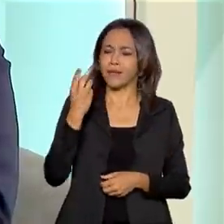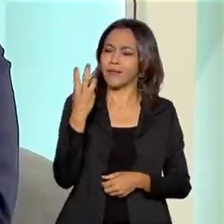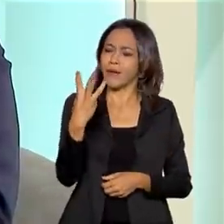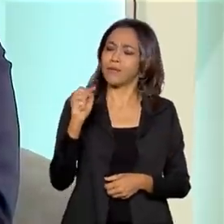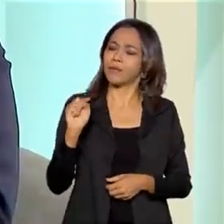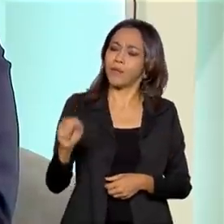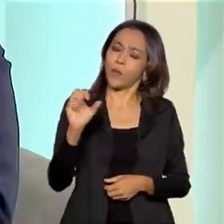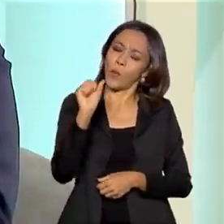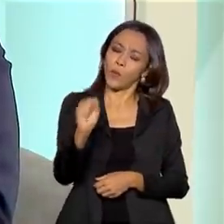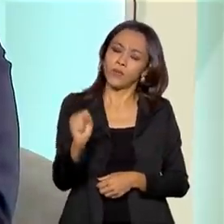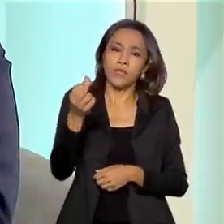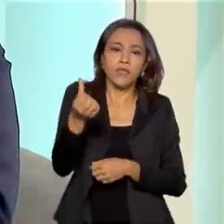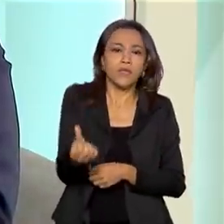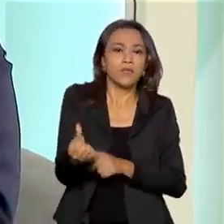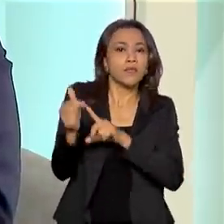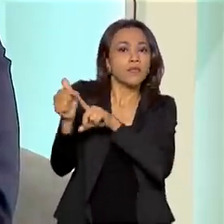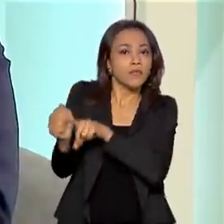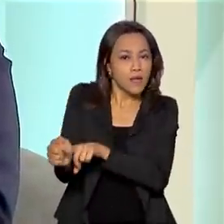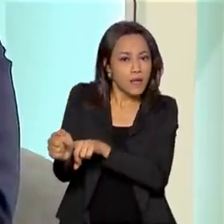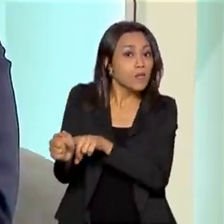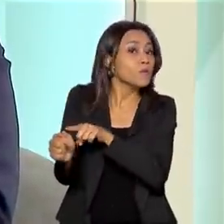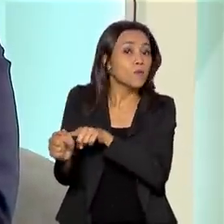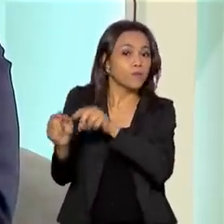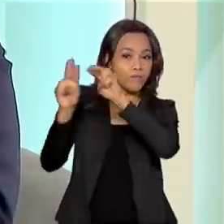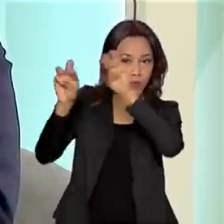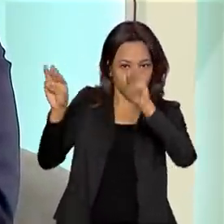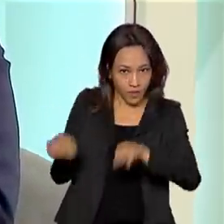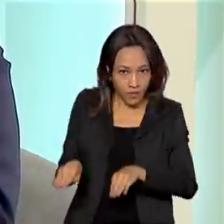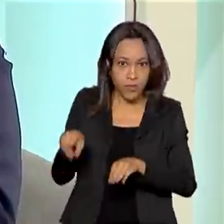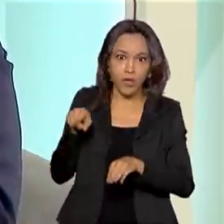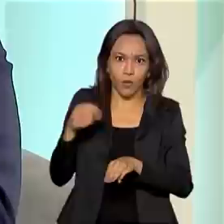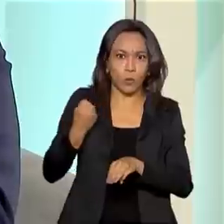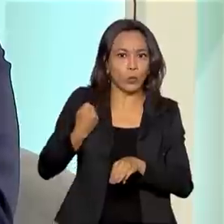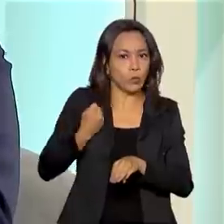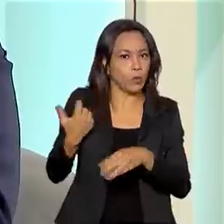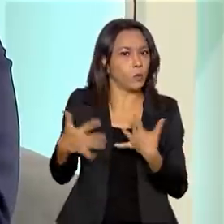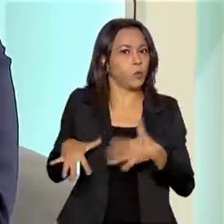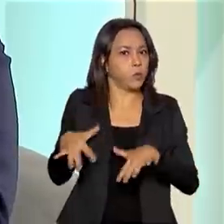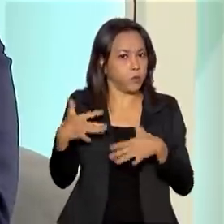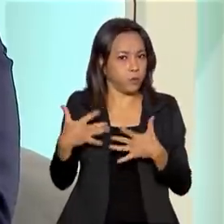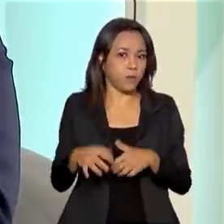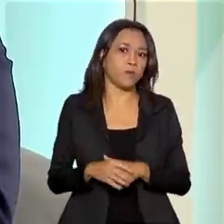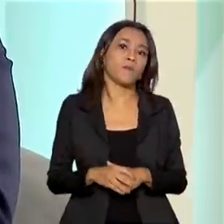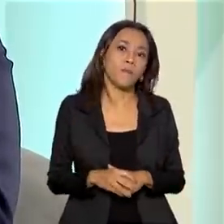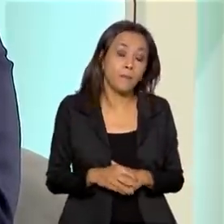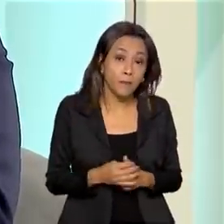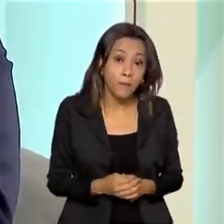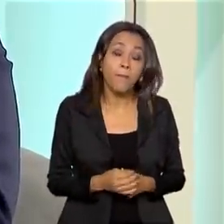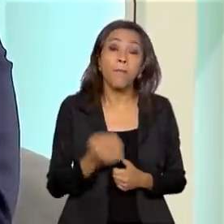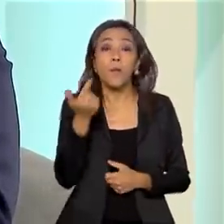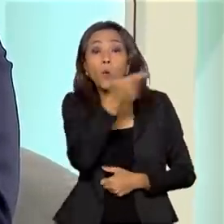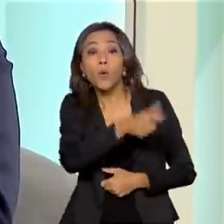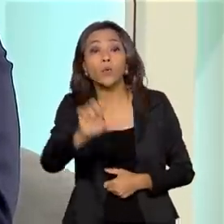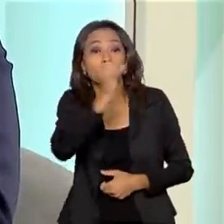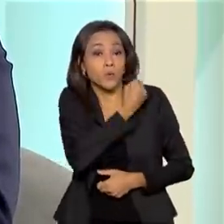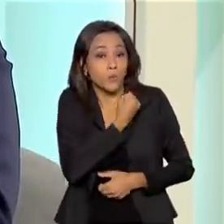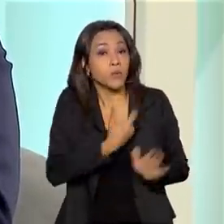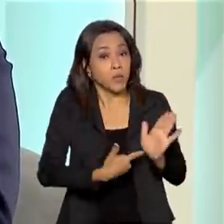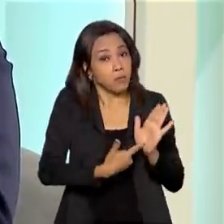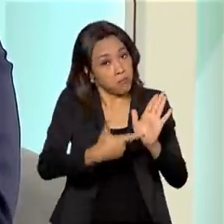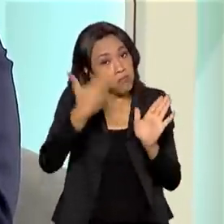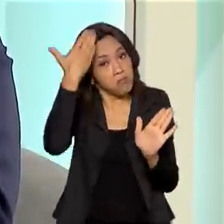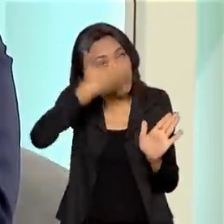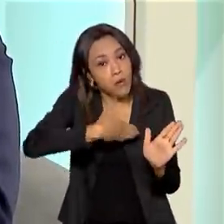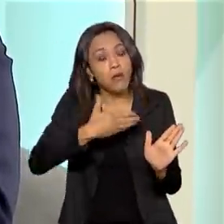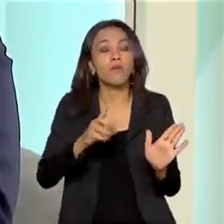.867 museus, é um número bastante expressivo. Outro número que pode dar essa